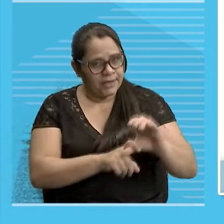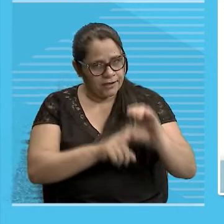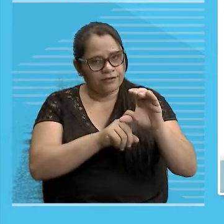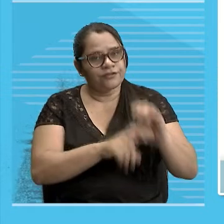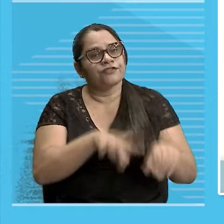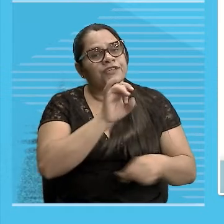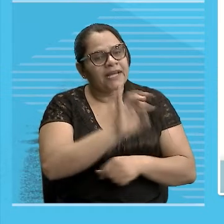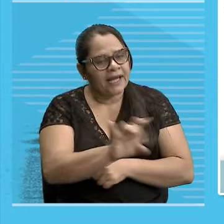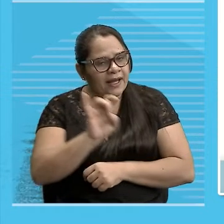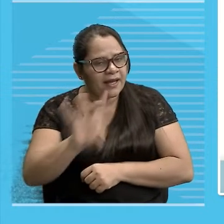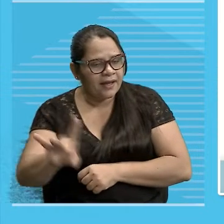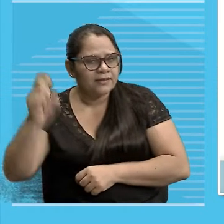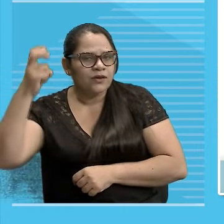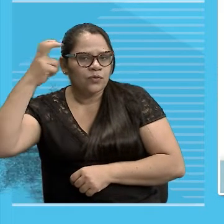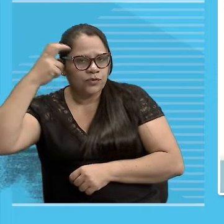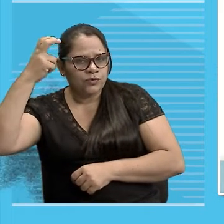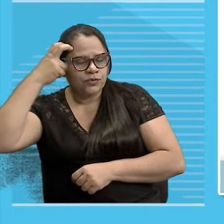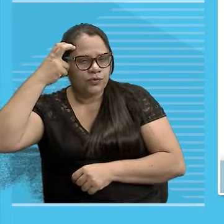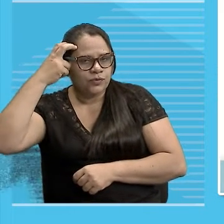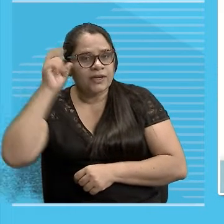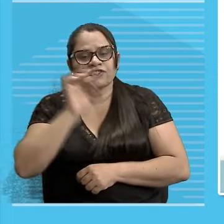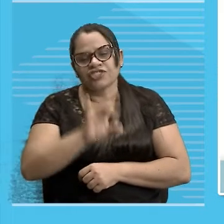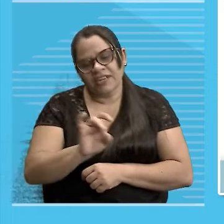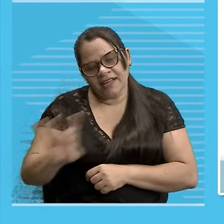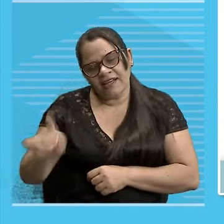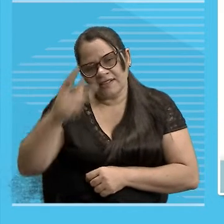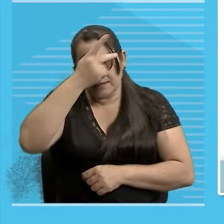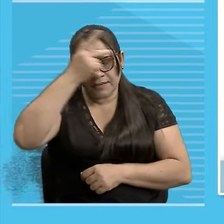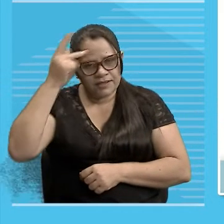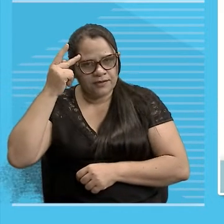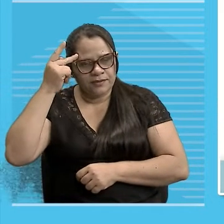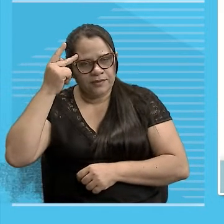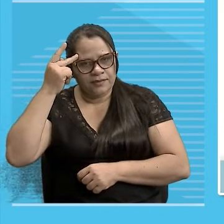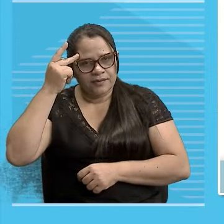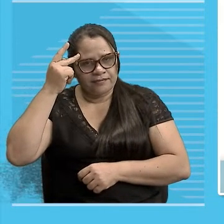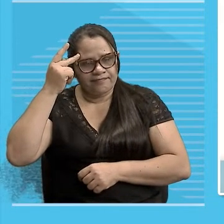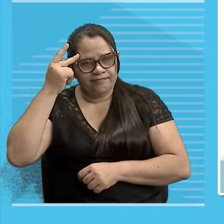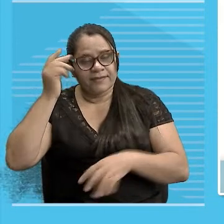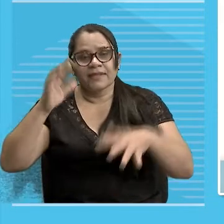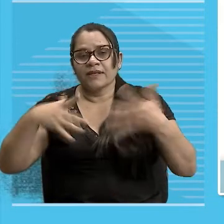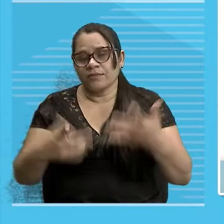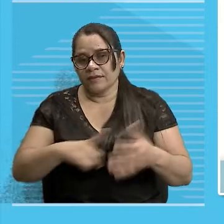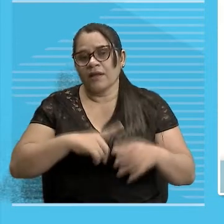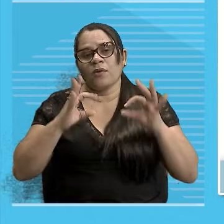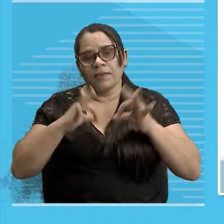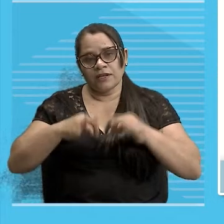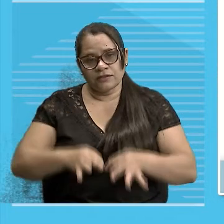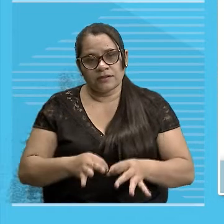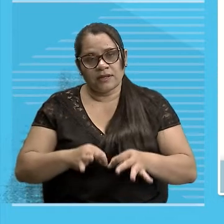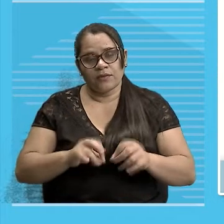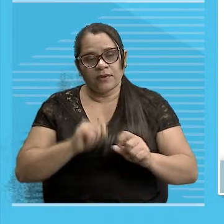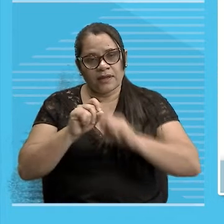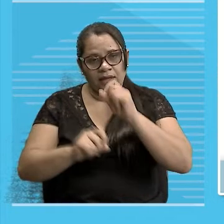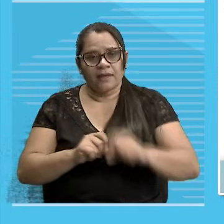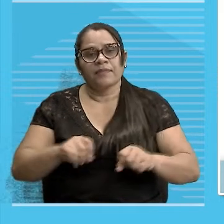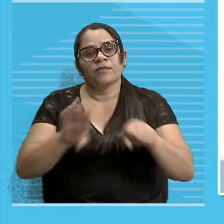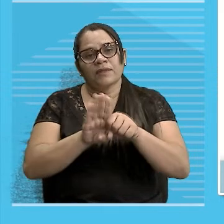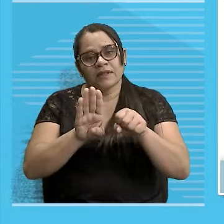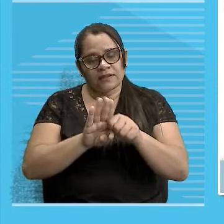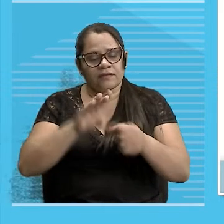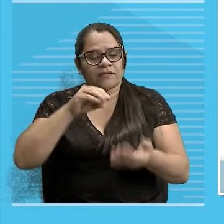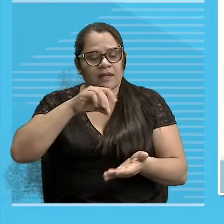pessoa O que é belo pra mim Não é belo pra você Então tem realmente Essa abstração Devido a subjetividade Então